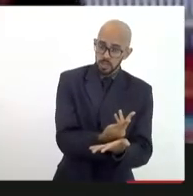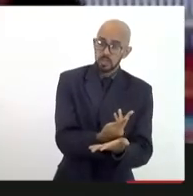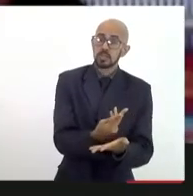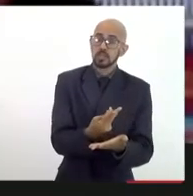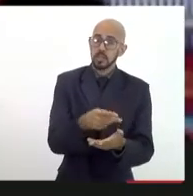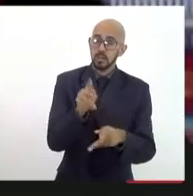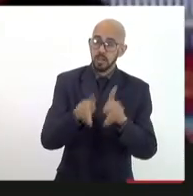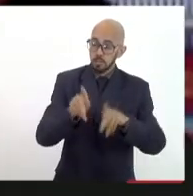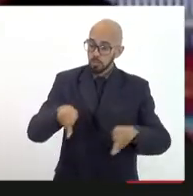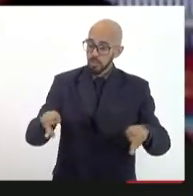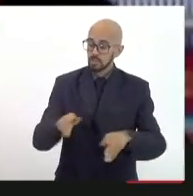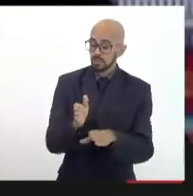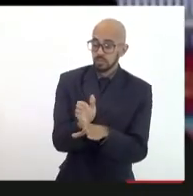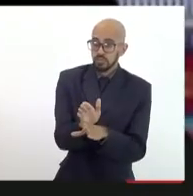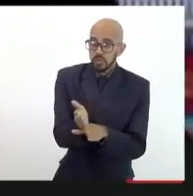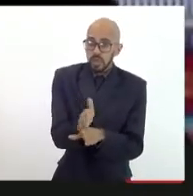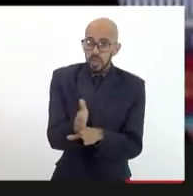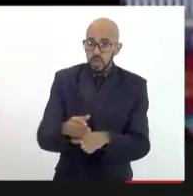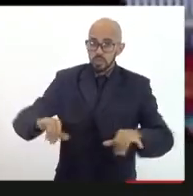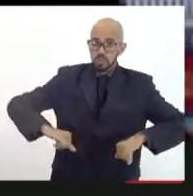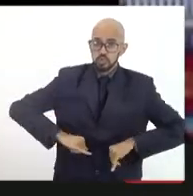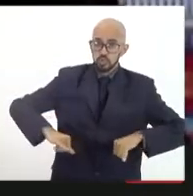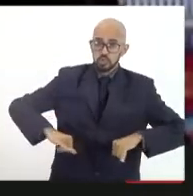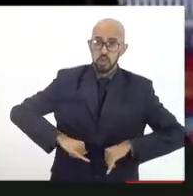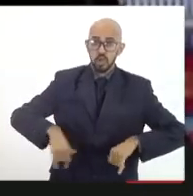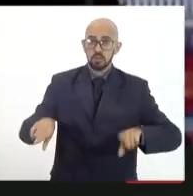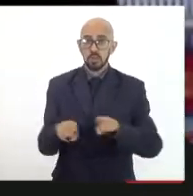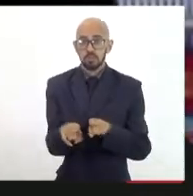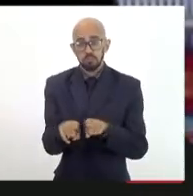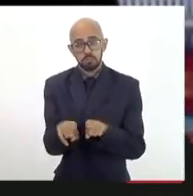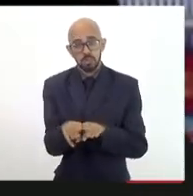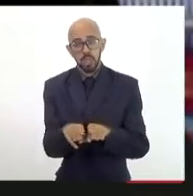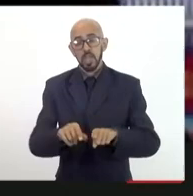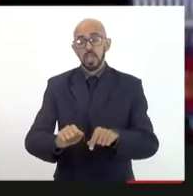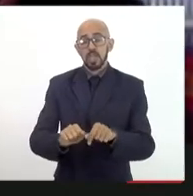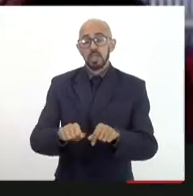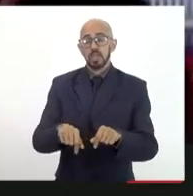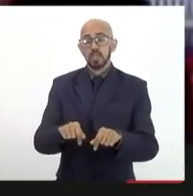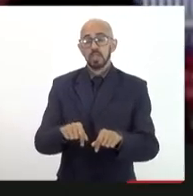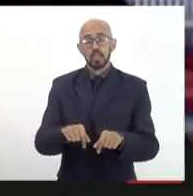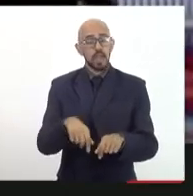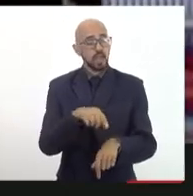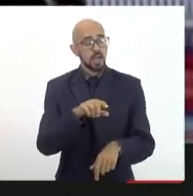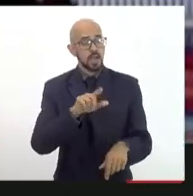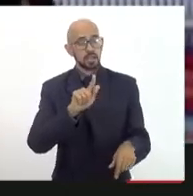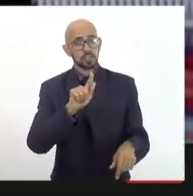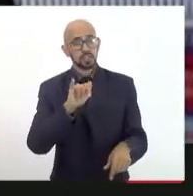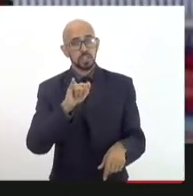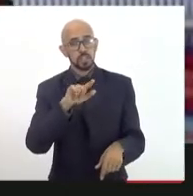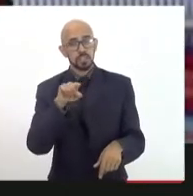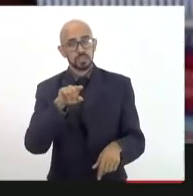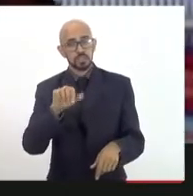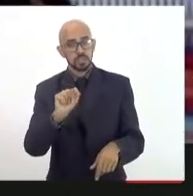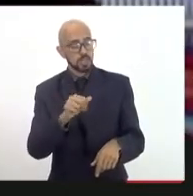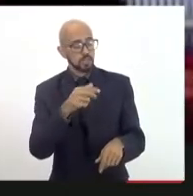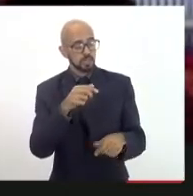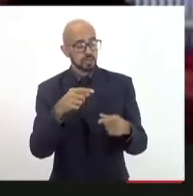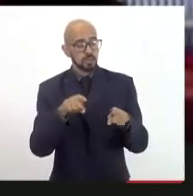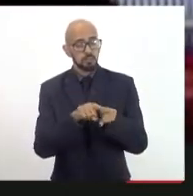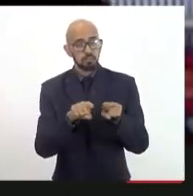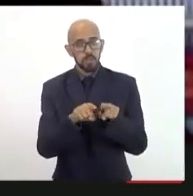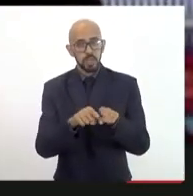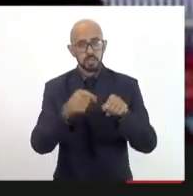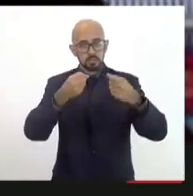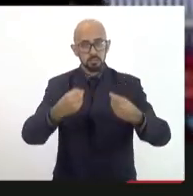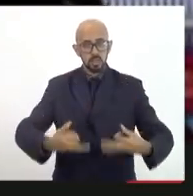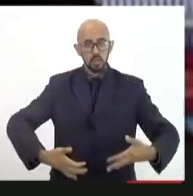populações mais vulnerabilizadas acho que um outro passo importante eu vejo aqui a Geisa Rocha é pensar nos negócios de